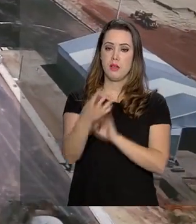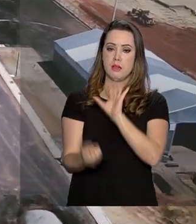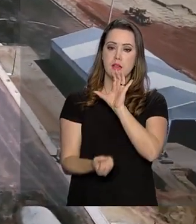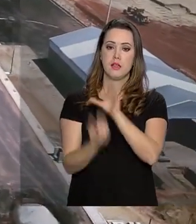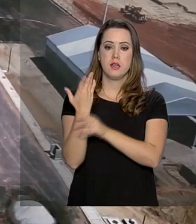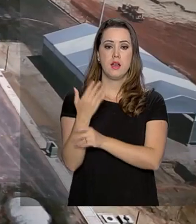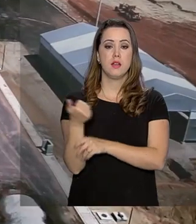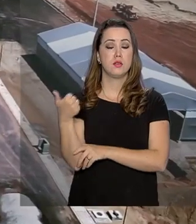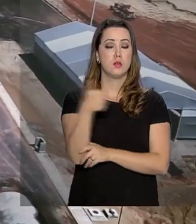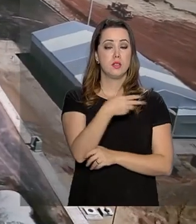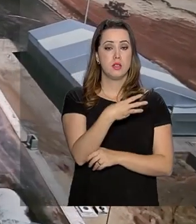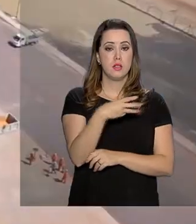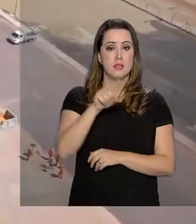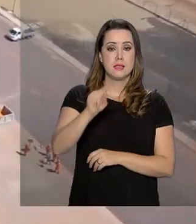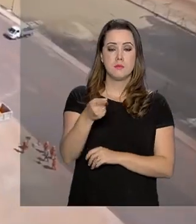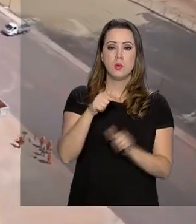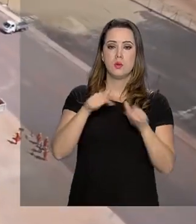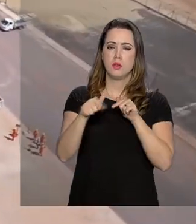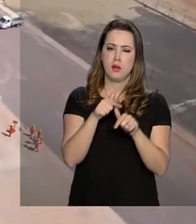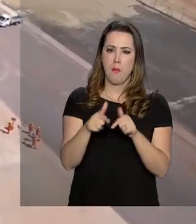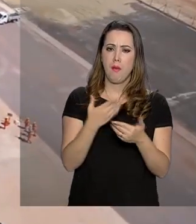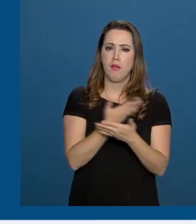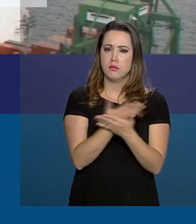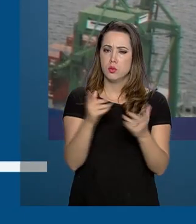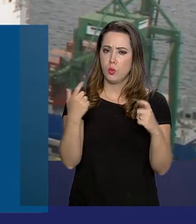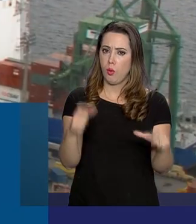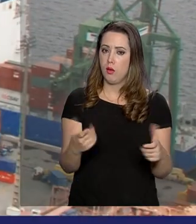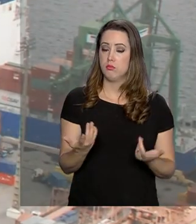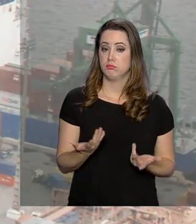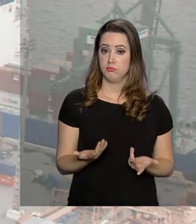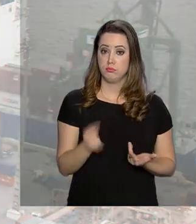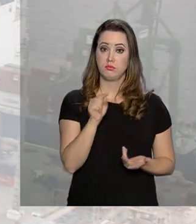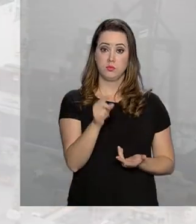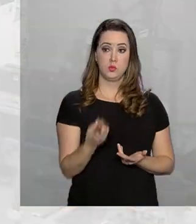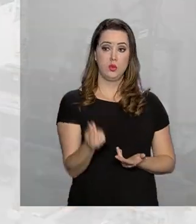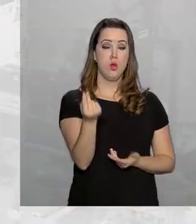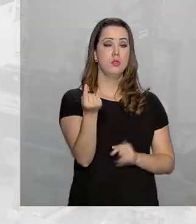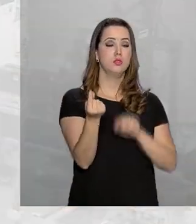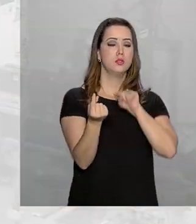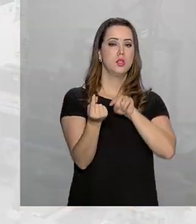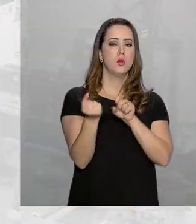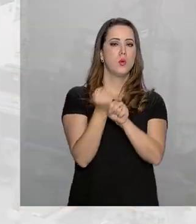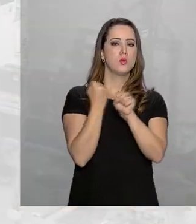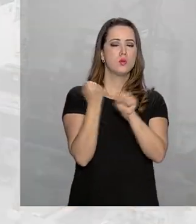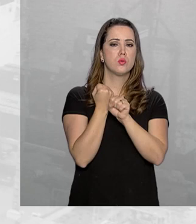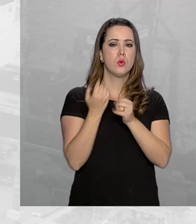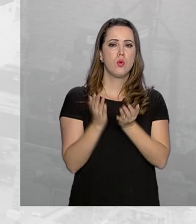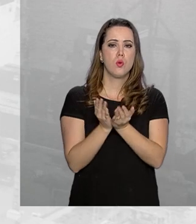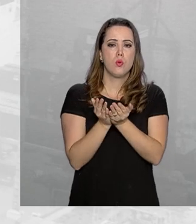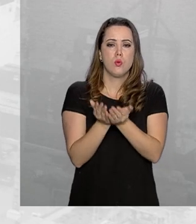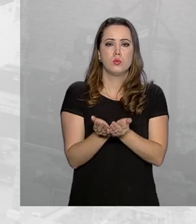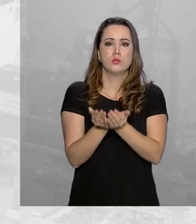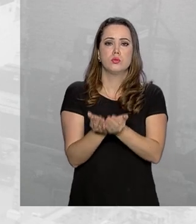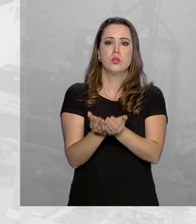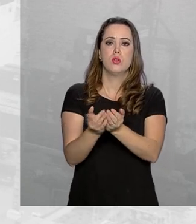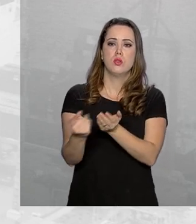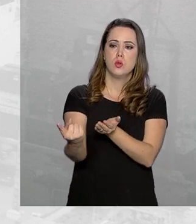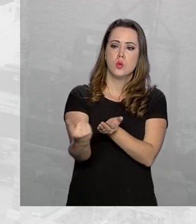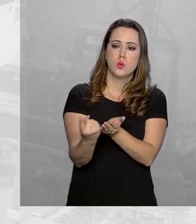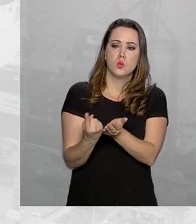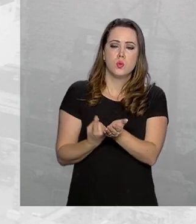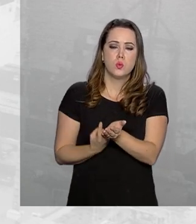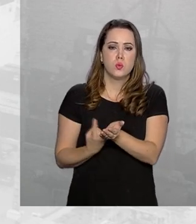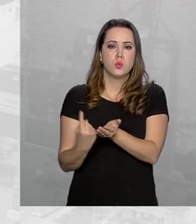gerados 13 mil empregos diretos e indiretos no local. Com esses recursos, será construído um terminal que vai movimentar